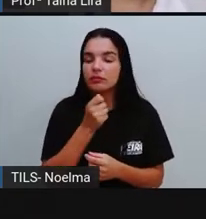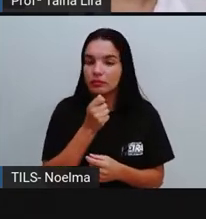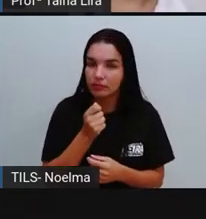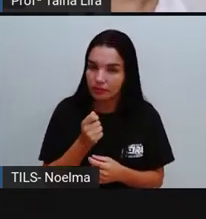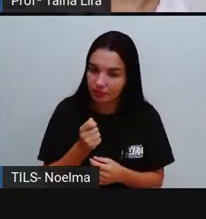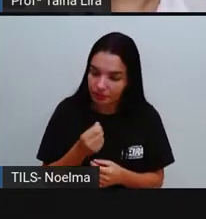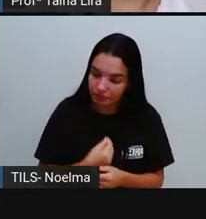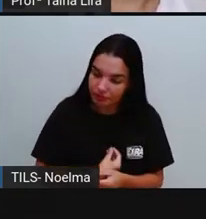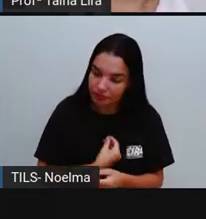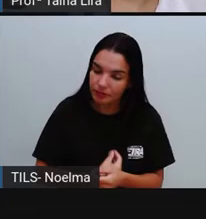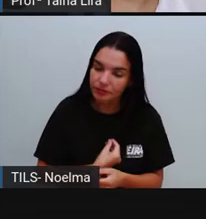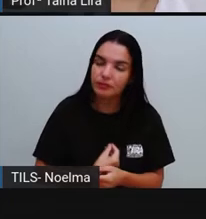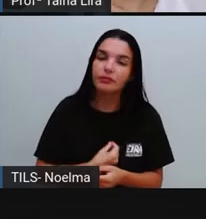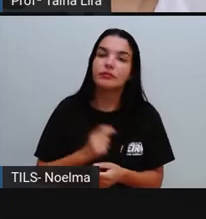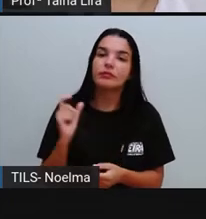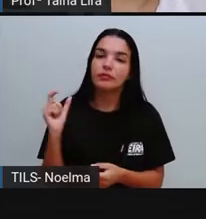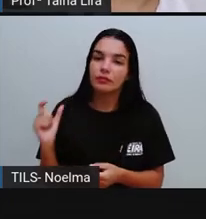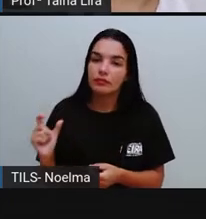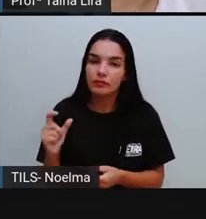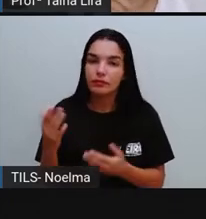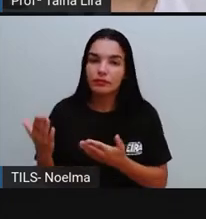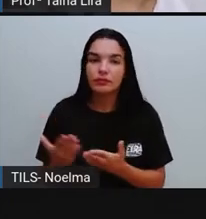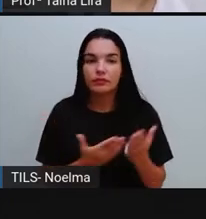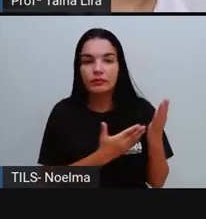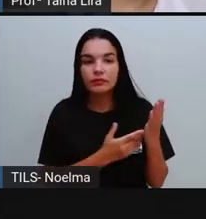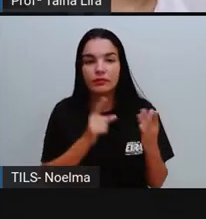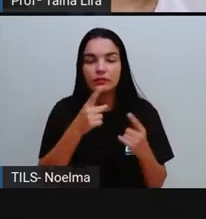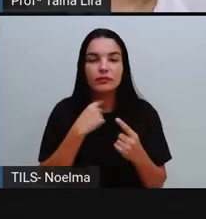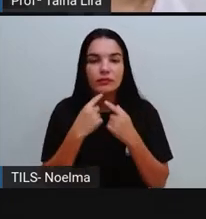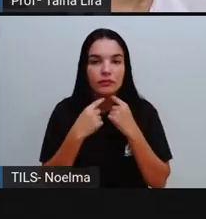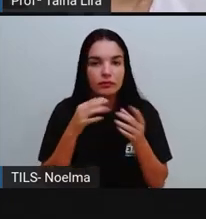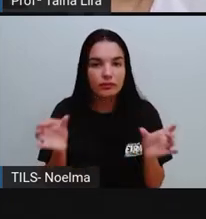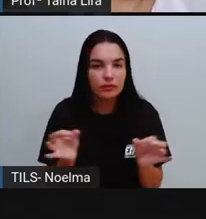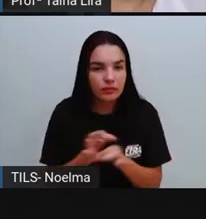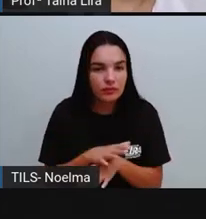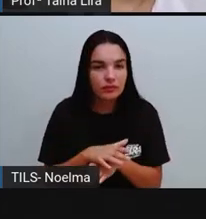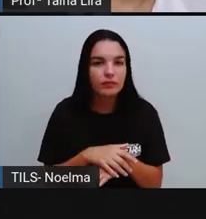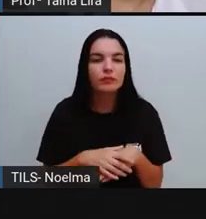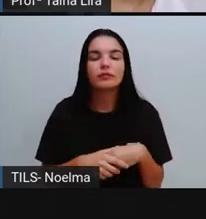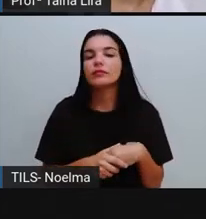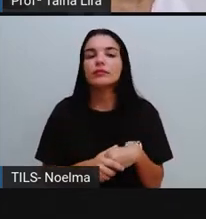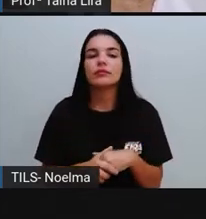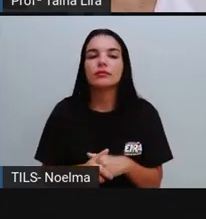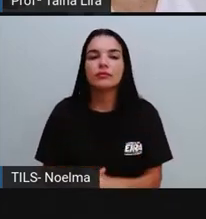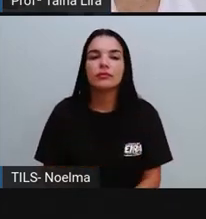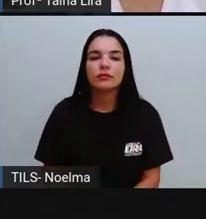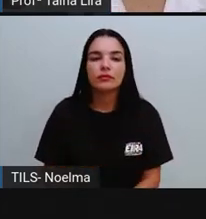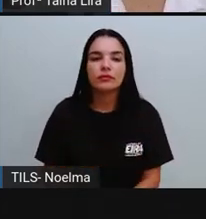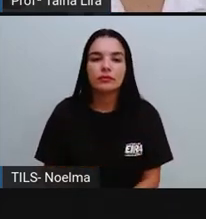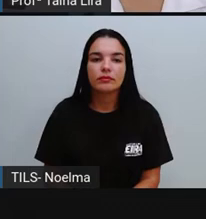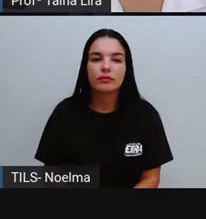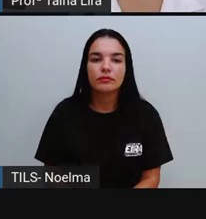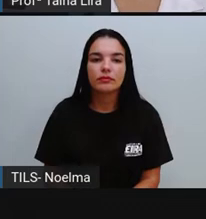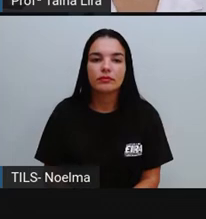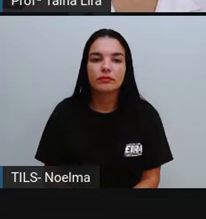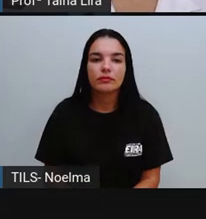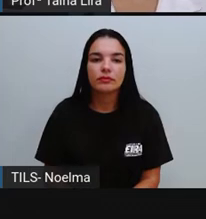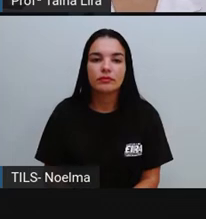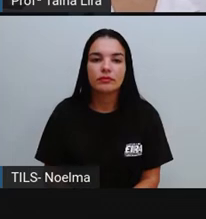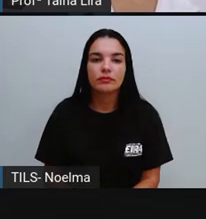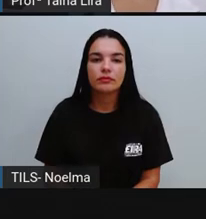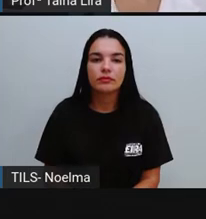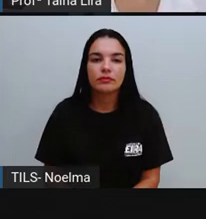palavras, Mas algumas, Para já tirar a dúvida aí, As dúvidas, Tá? E sempre que vocês tiverem